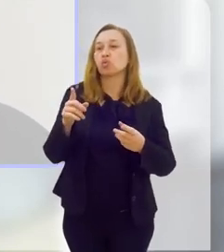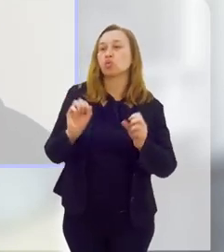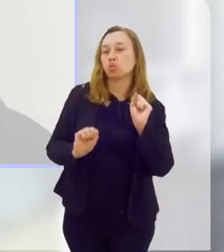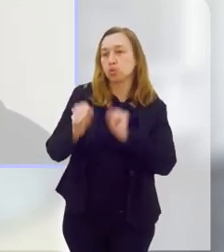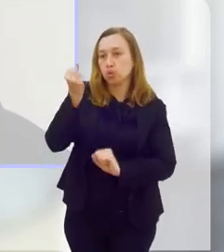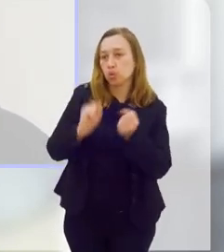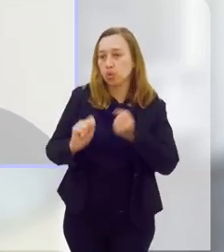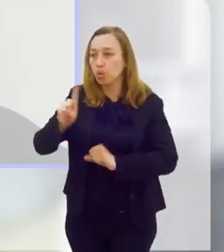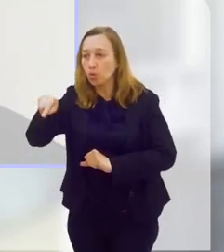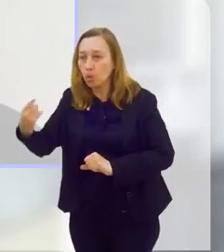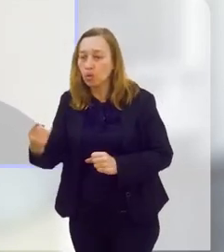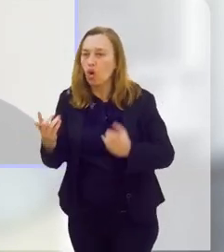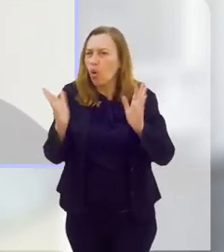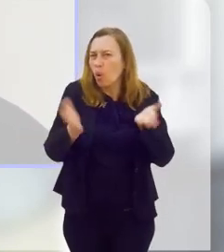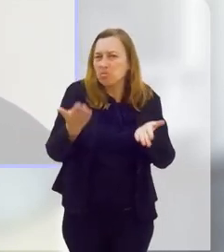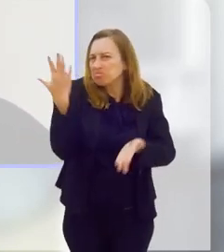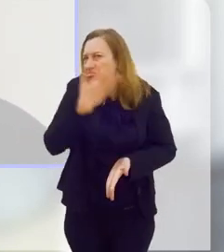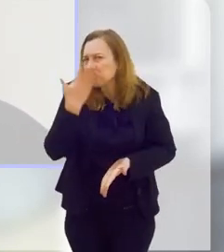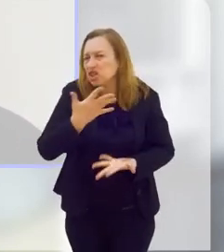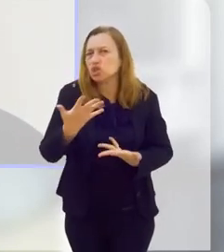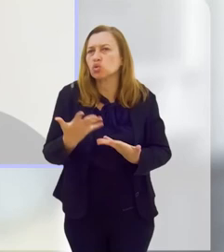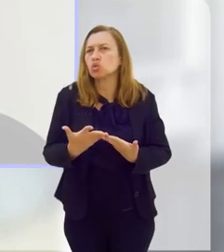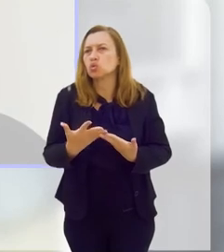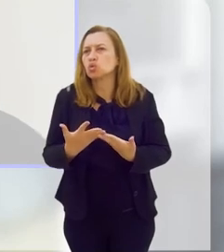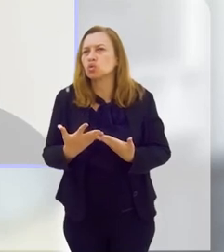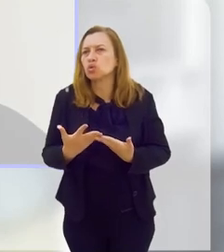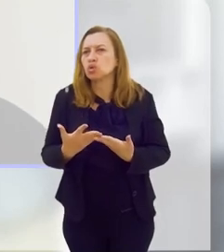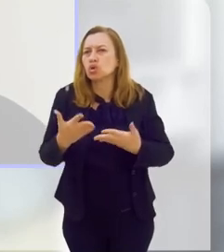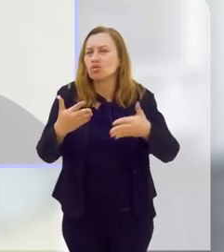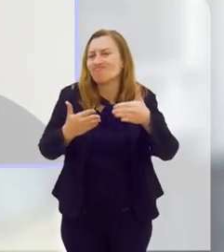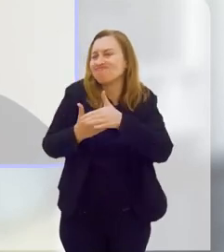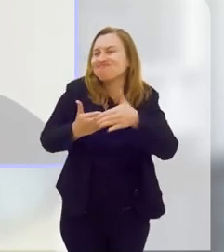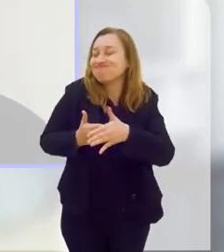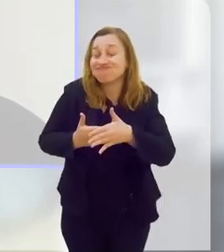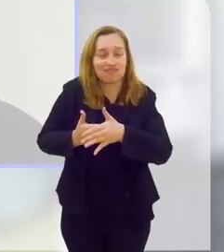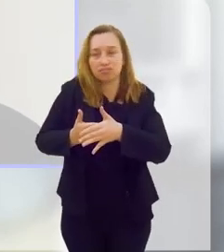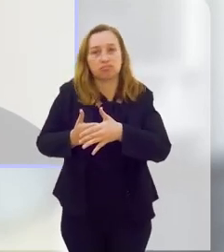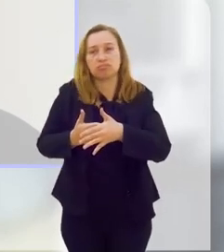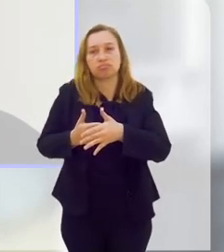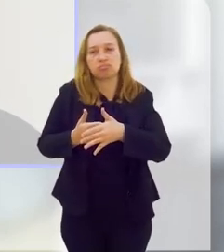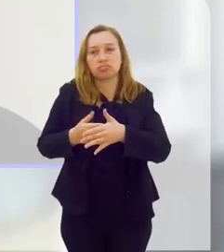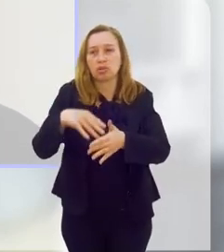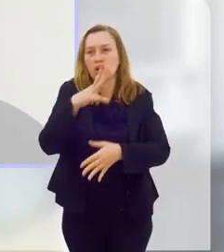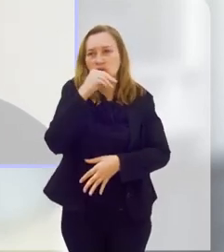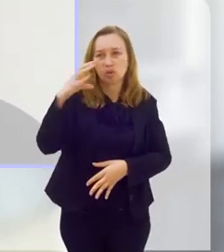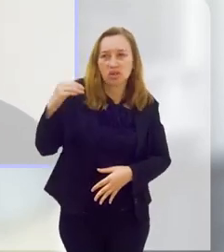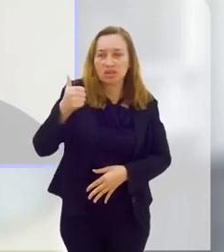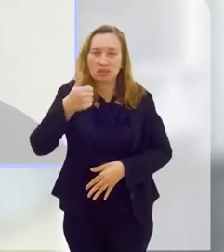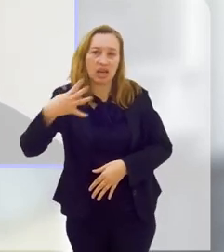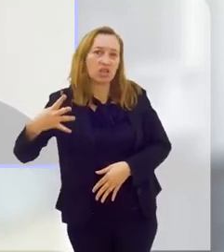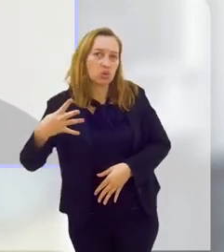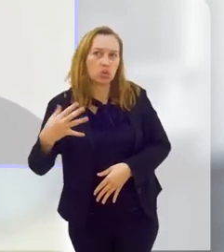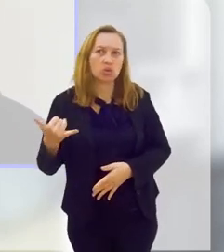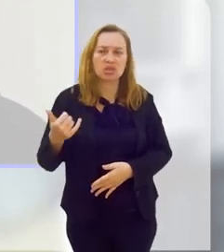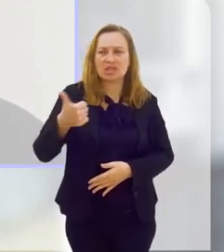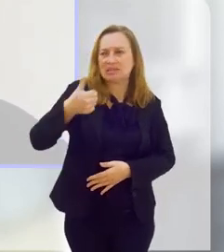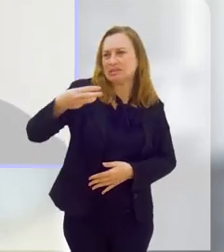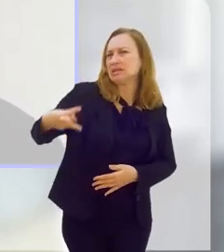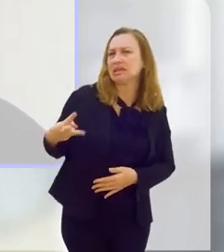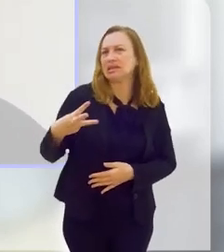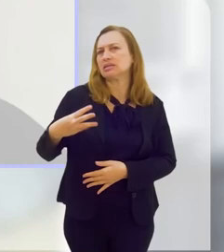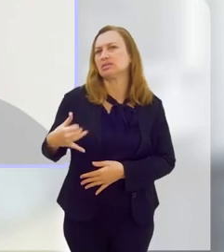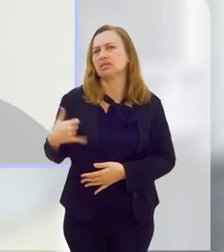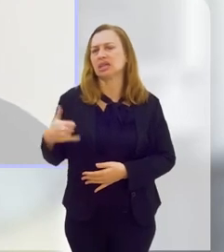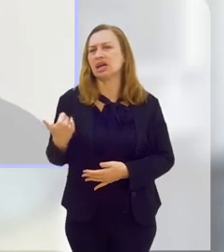outros. Mas eu não vejo hoje uma barreira, sabe? De um adolescente de 14,